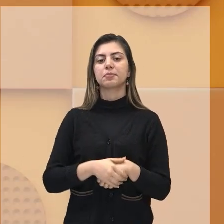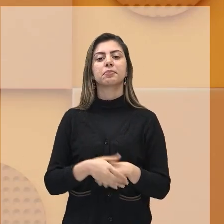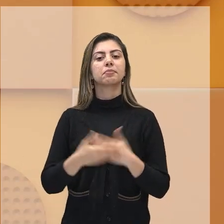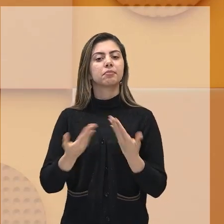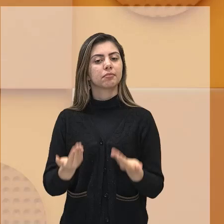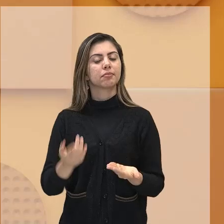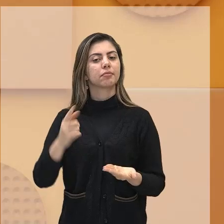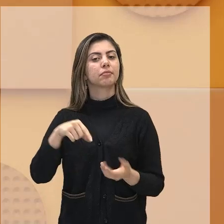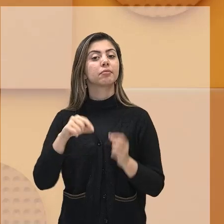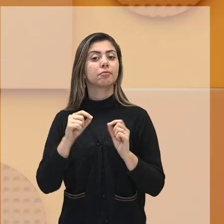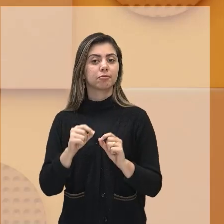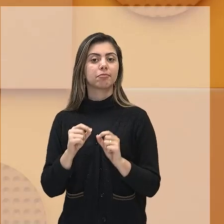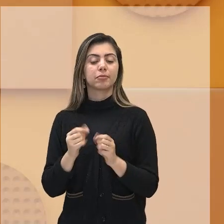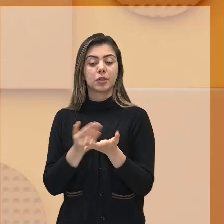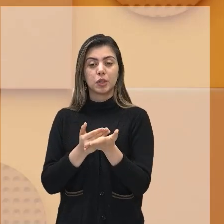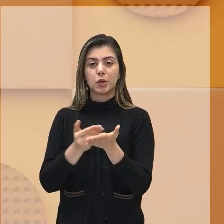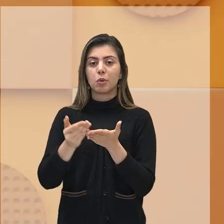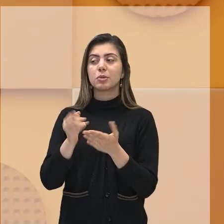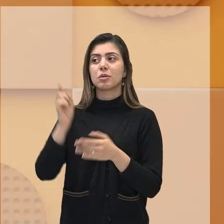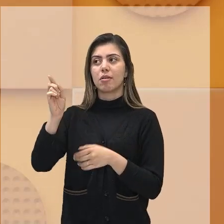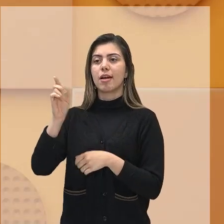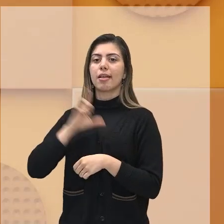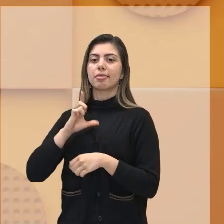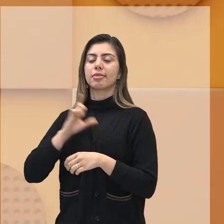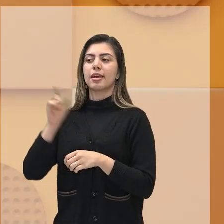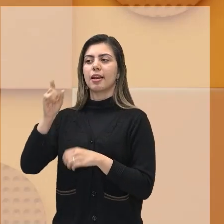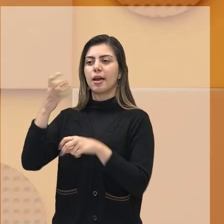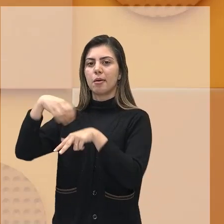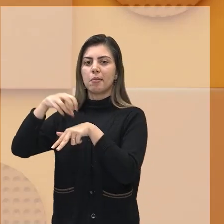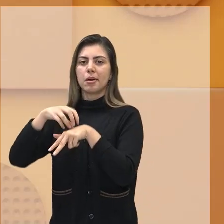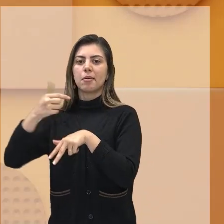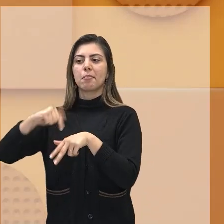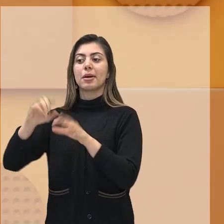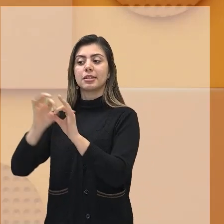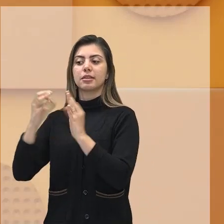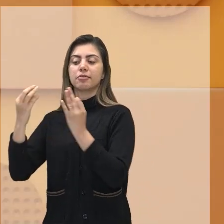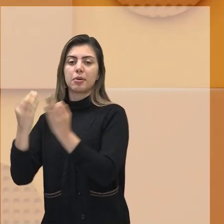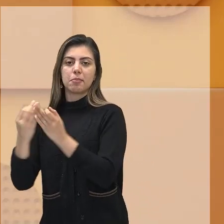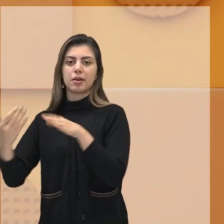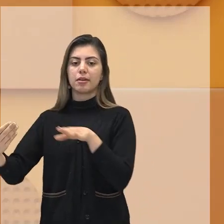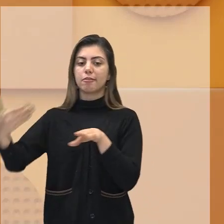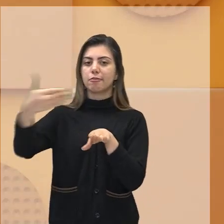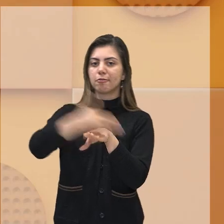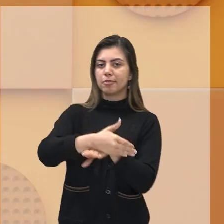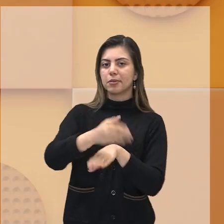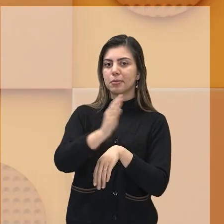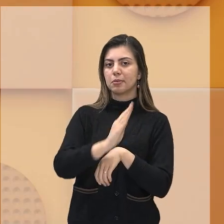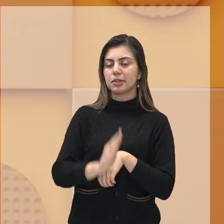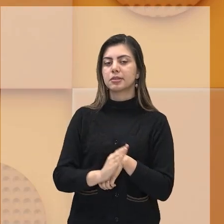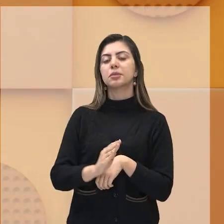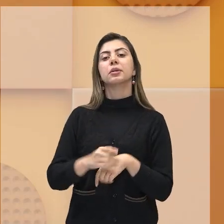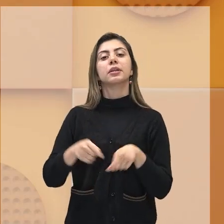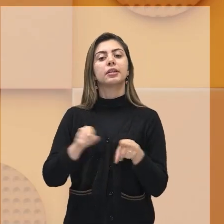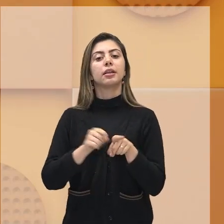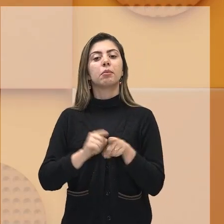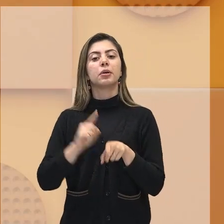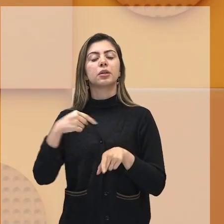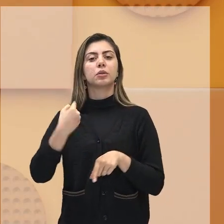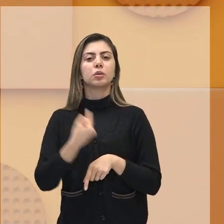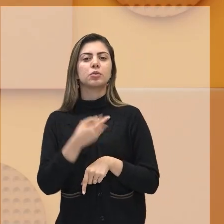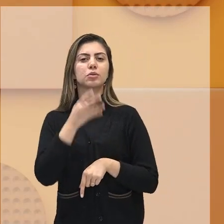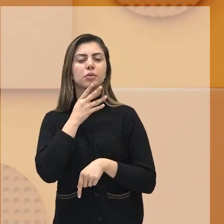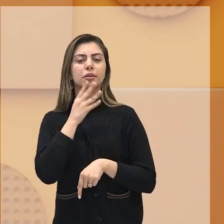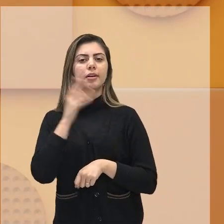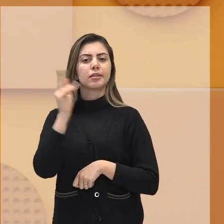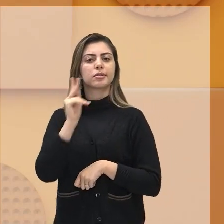a vinda da família real portuguesa, assim como aquilo que é conhecido no percurso da